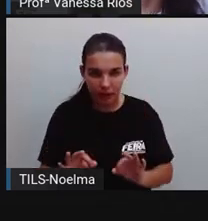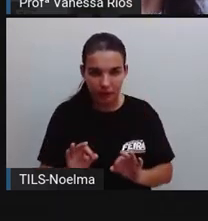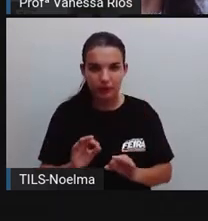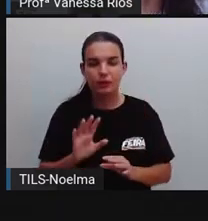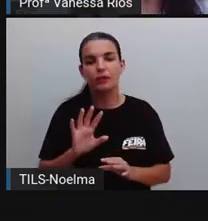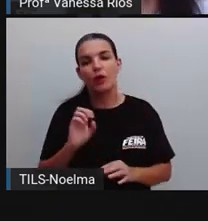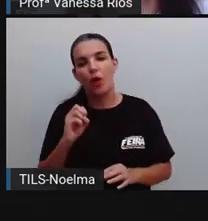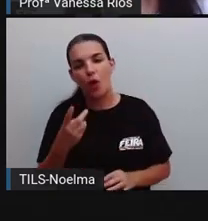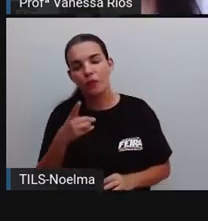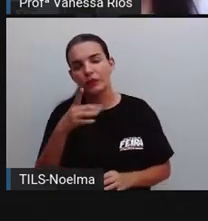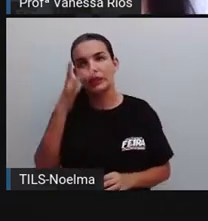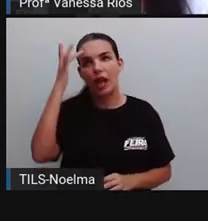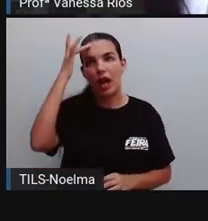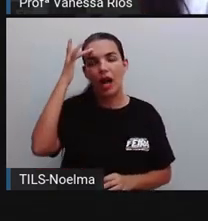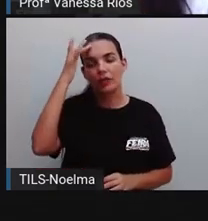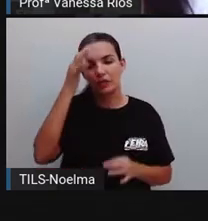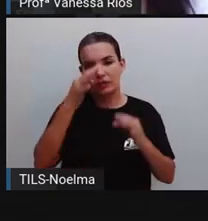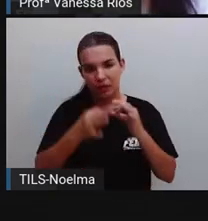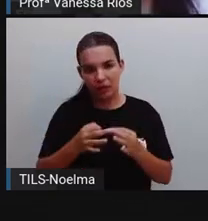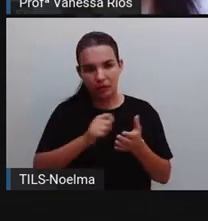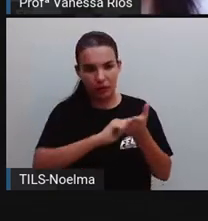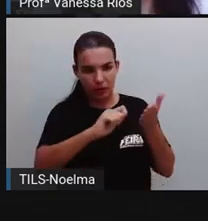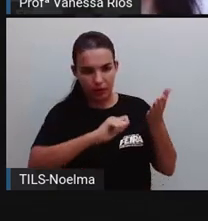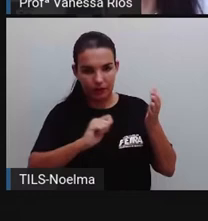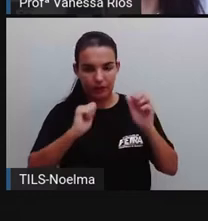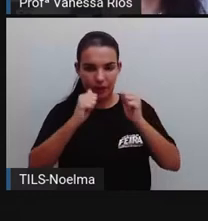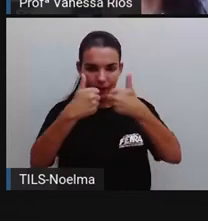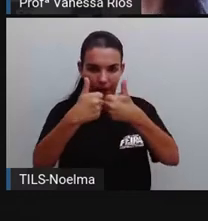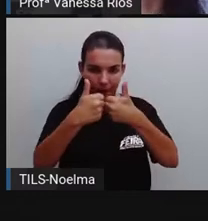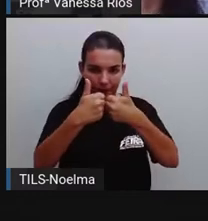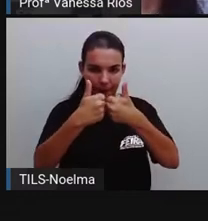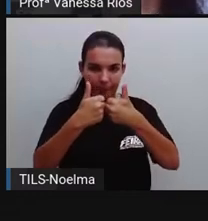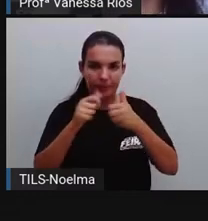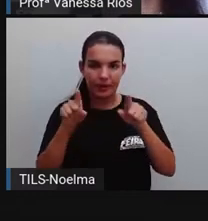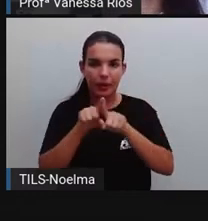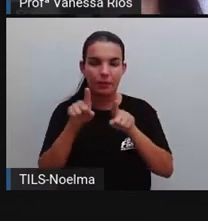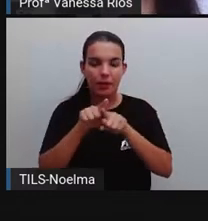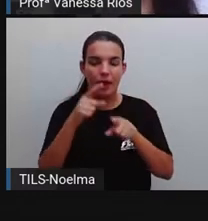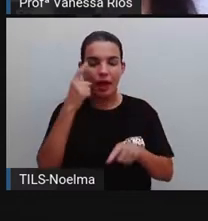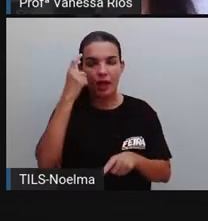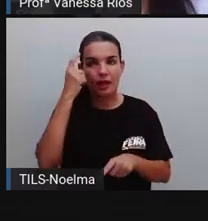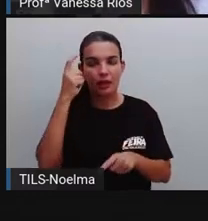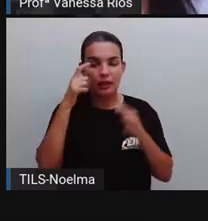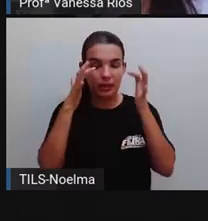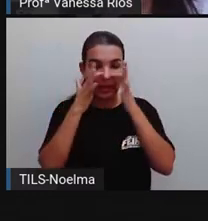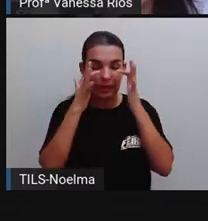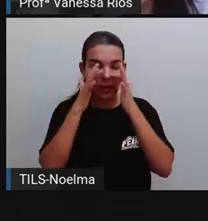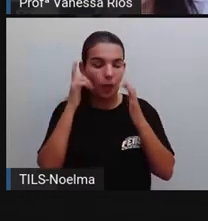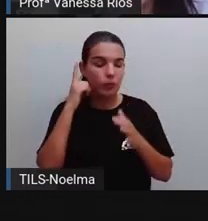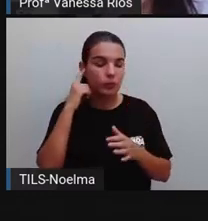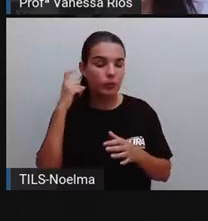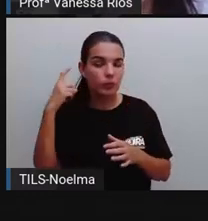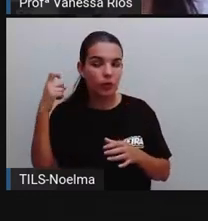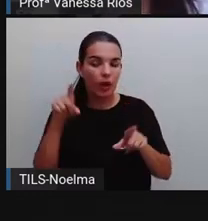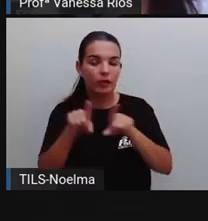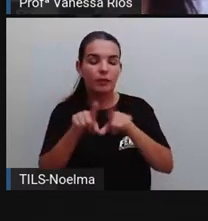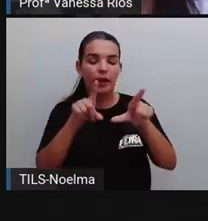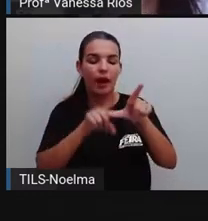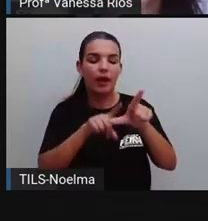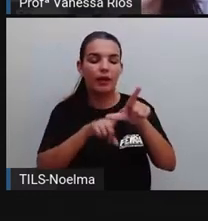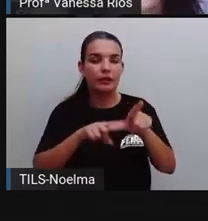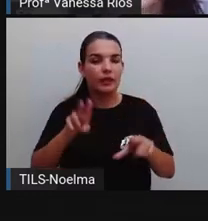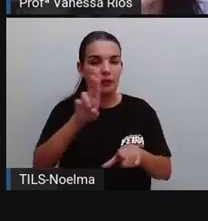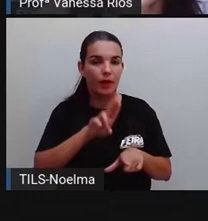forma que você acha que está correta, certo? Então atenção aos sons e atenção nas letras que você vai precisar